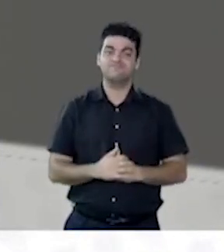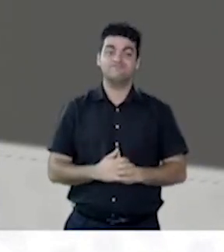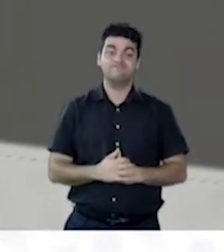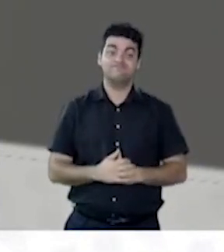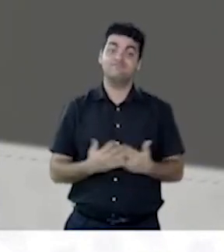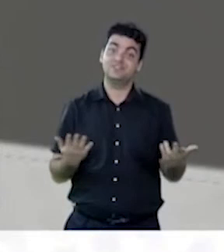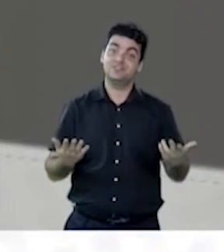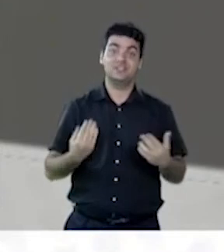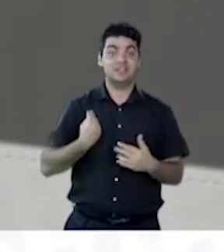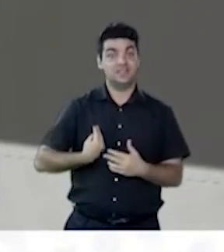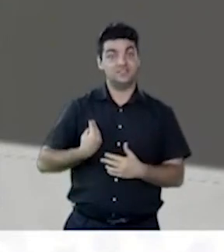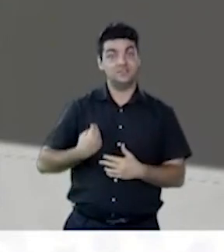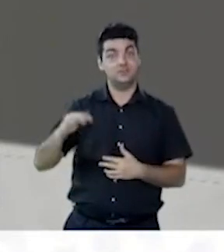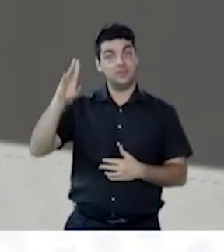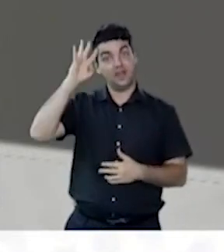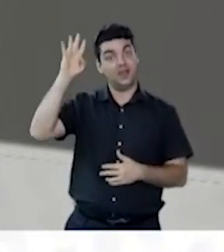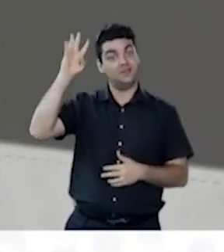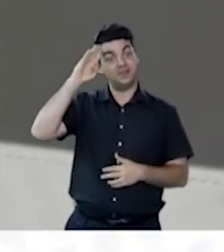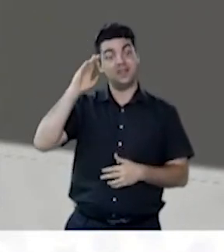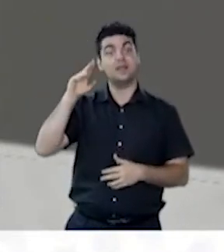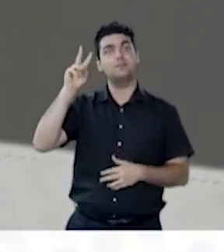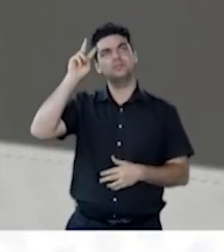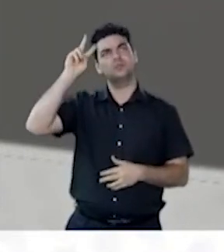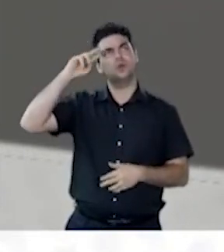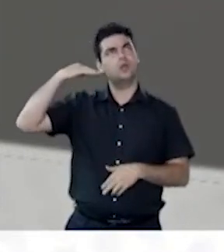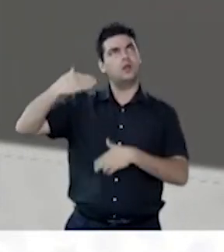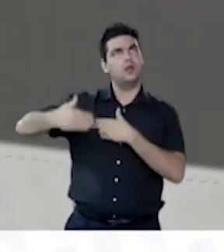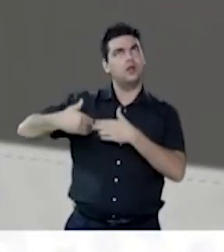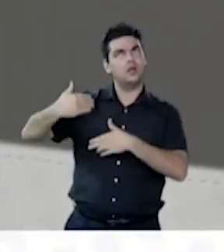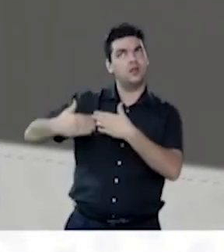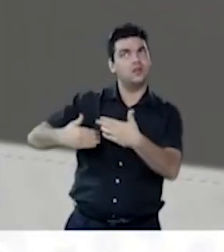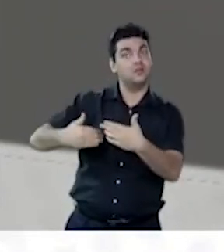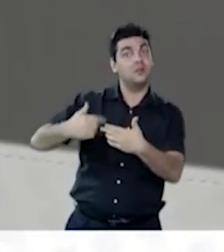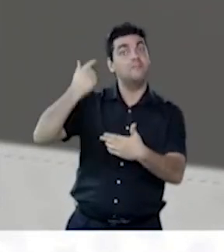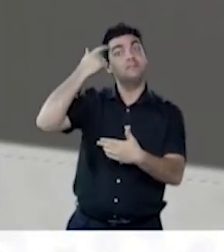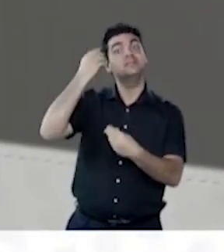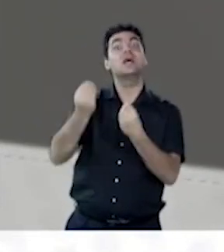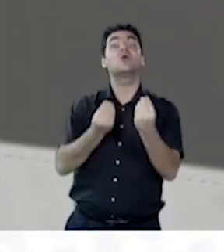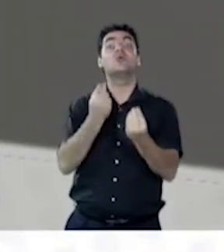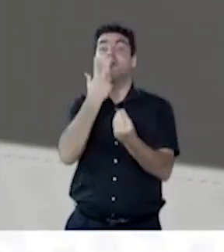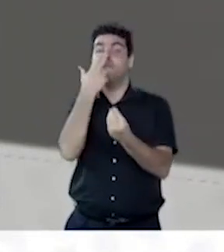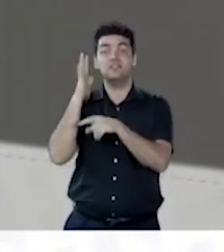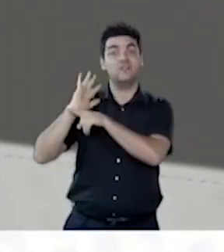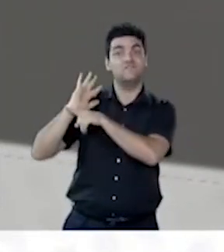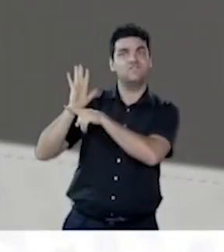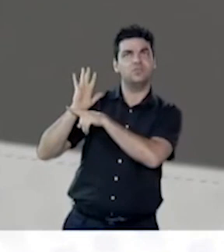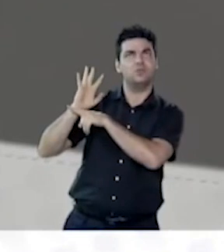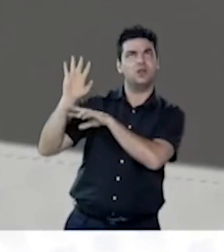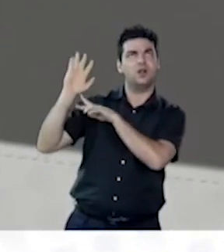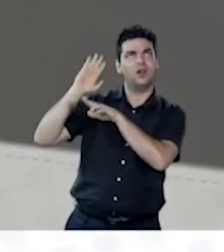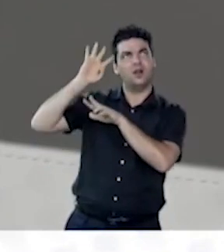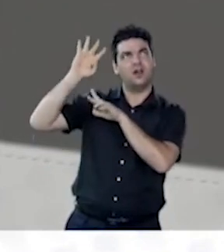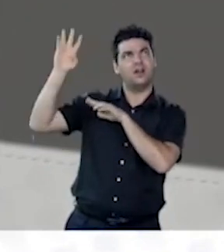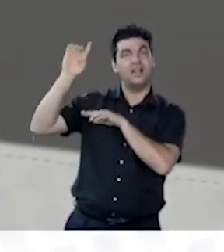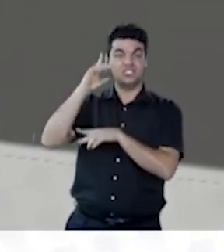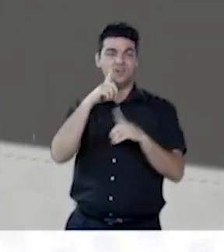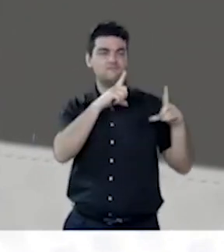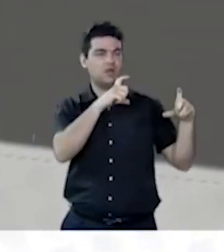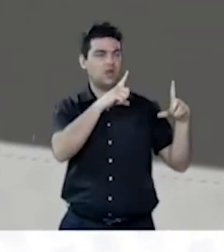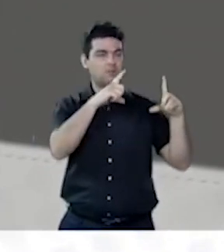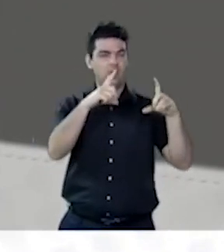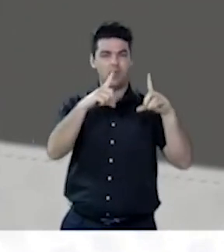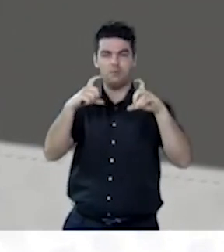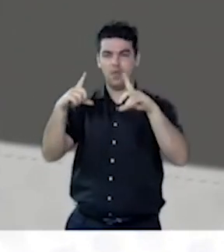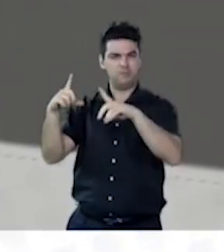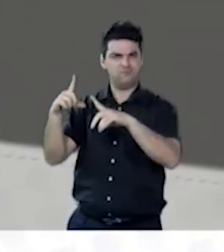na vida deve sempre ser capaz de colocar a história em perspectiva e ver o filme e não apenas as fotografias